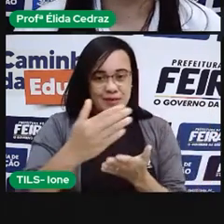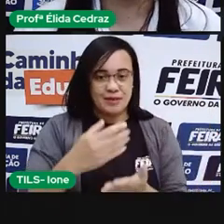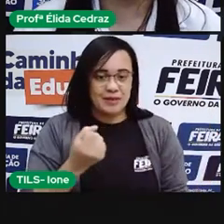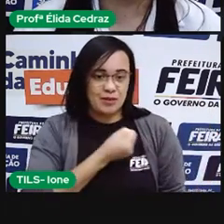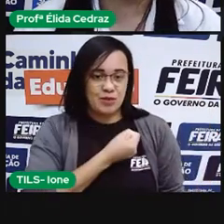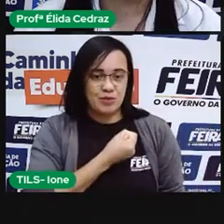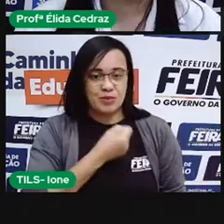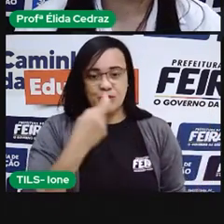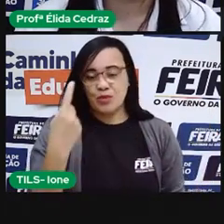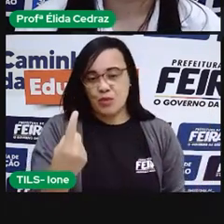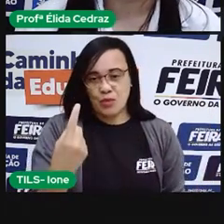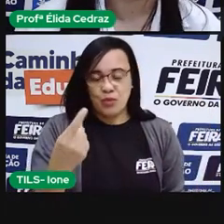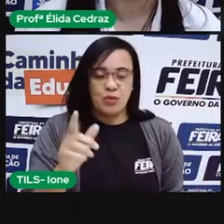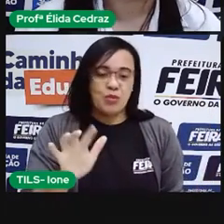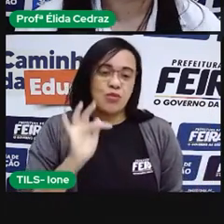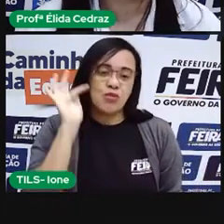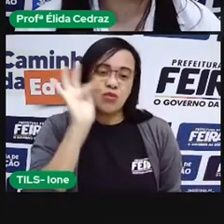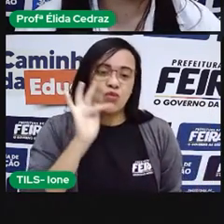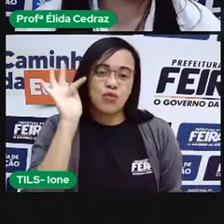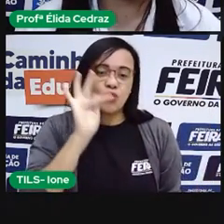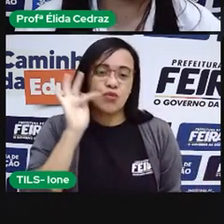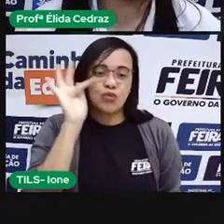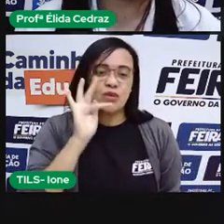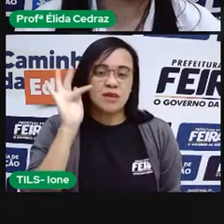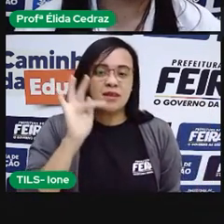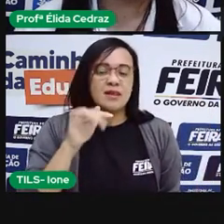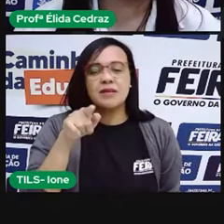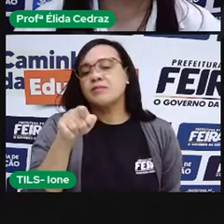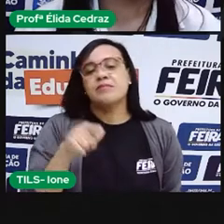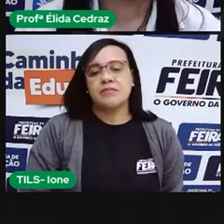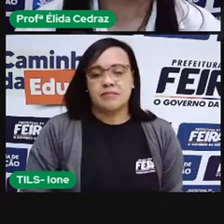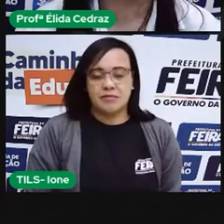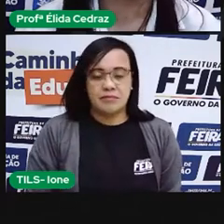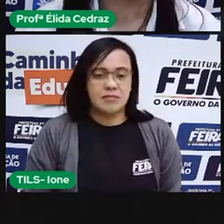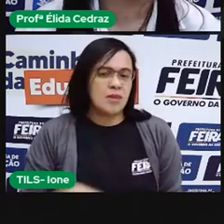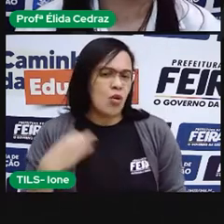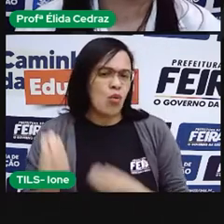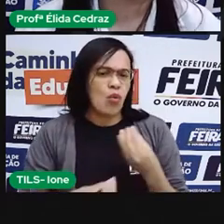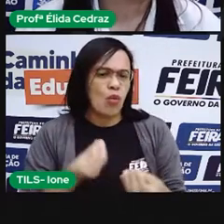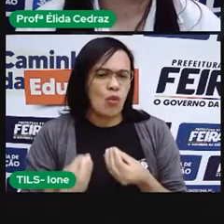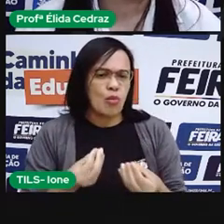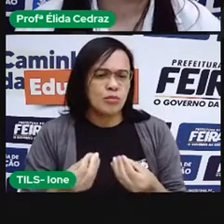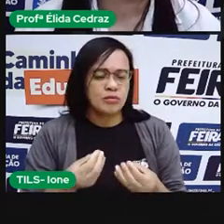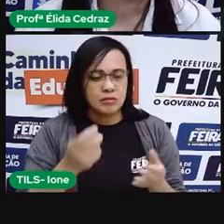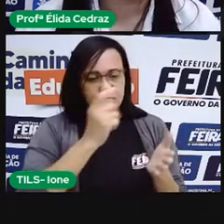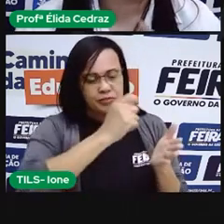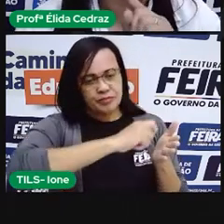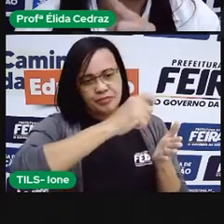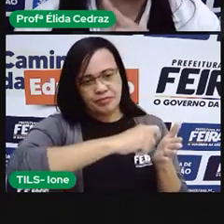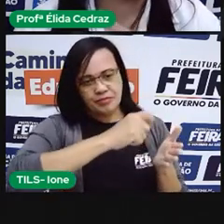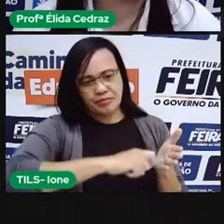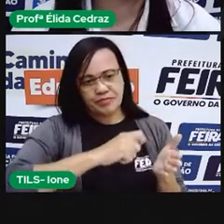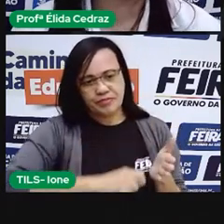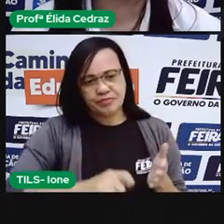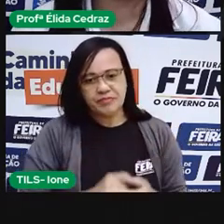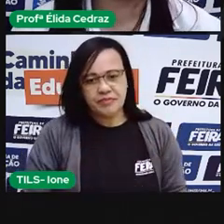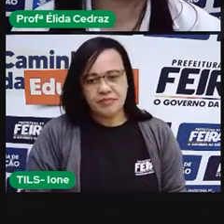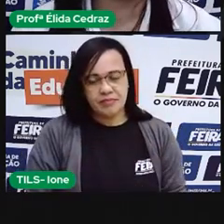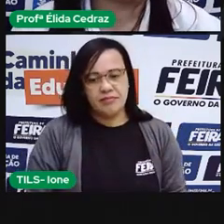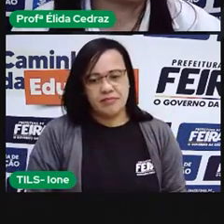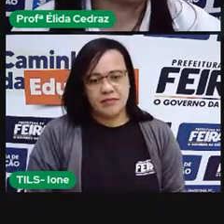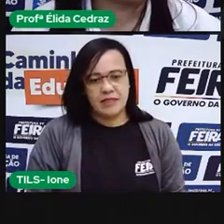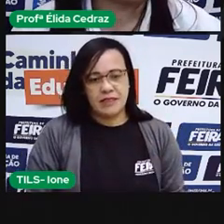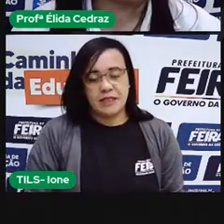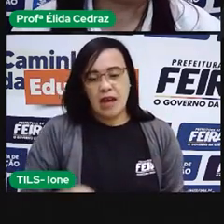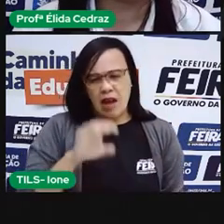Consumir essa fruta, papo T. Papo T, nós escrevemos terminando com a